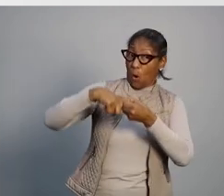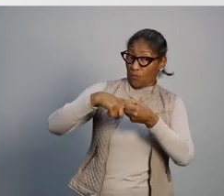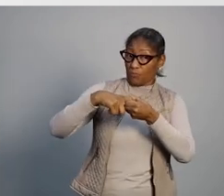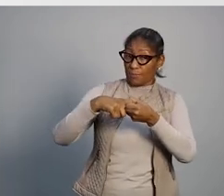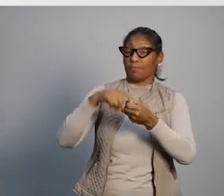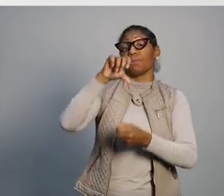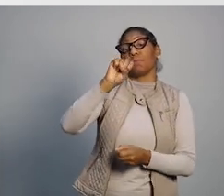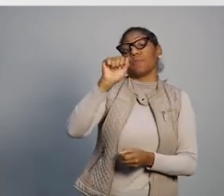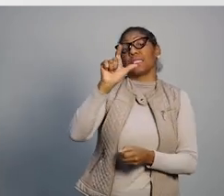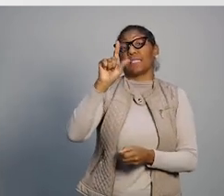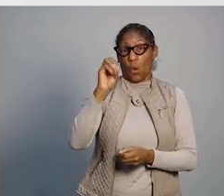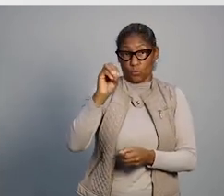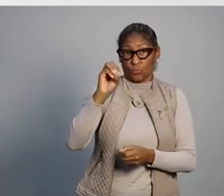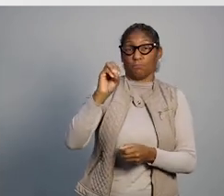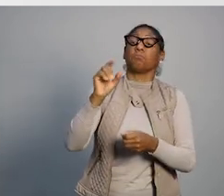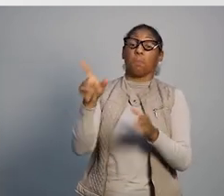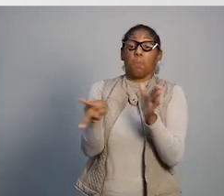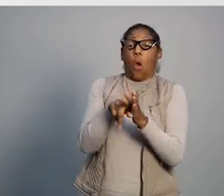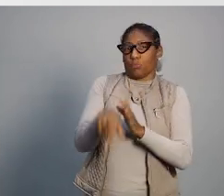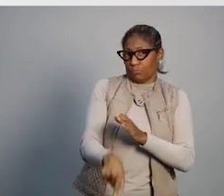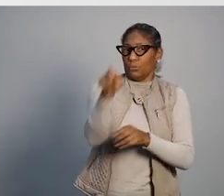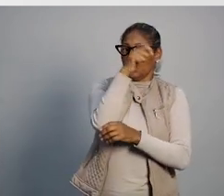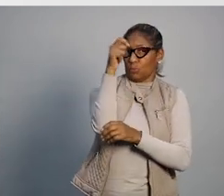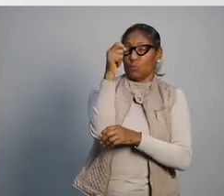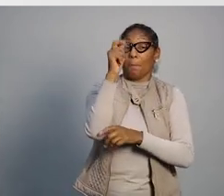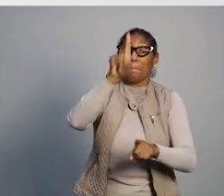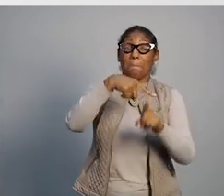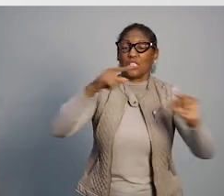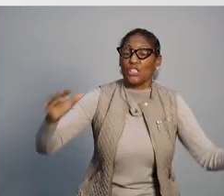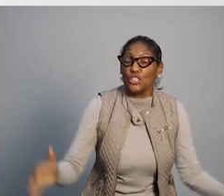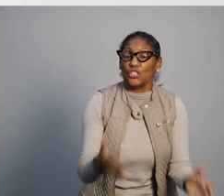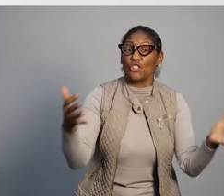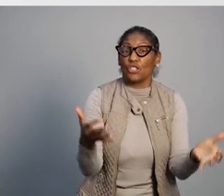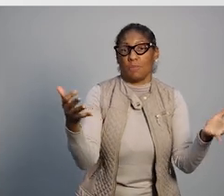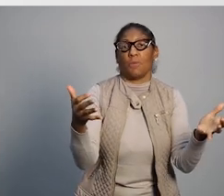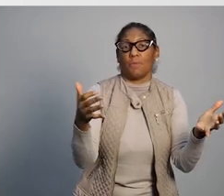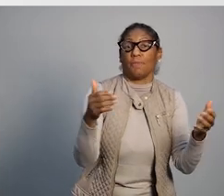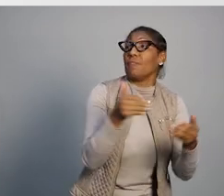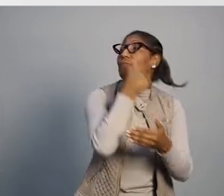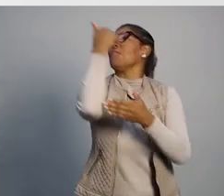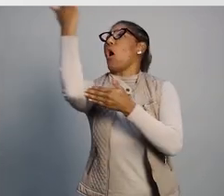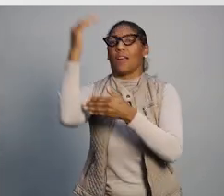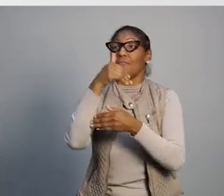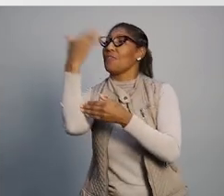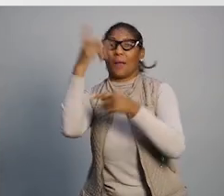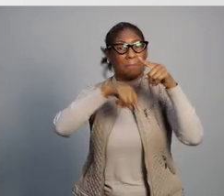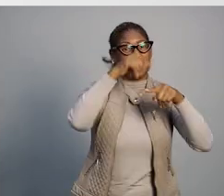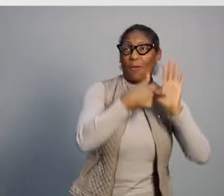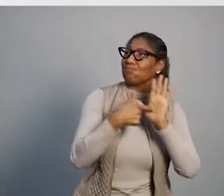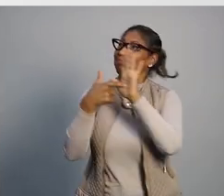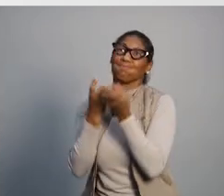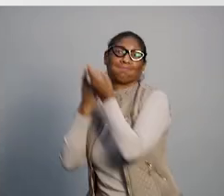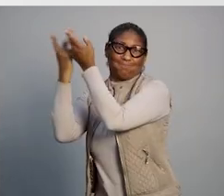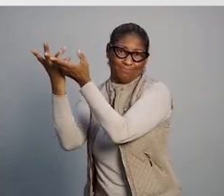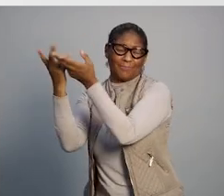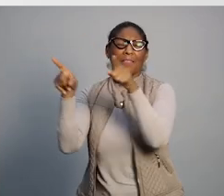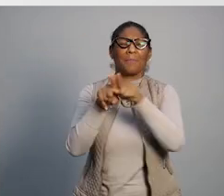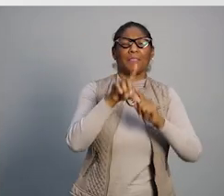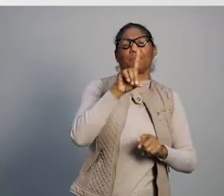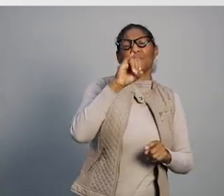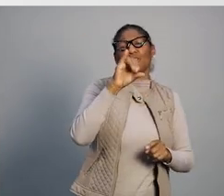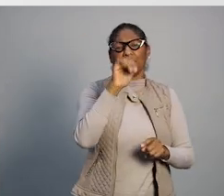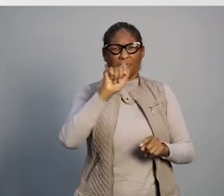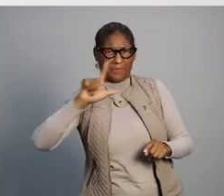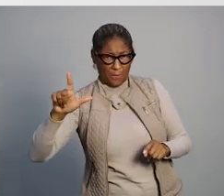para as indústrias, devolução de saldos credores de exportação, mais estímulo à importação pelo Estado,